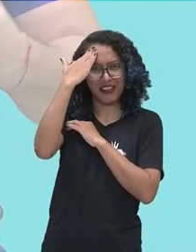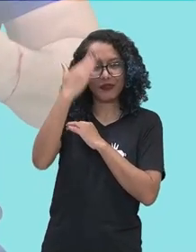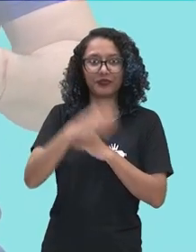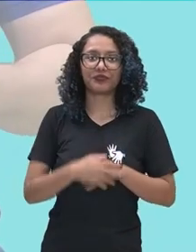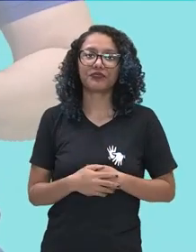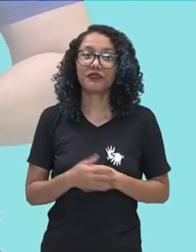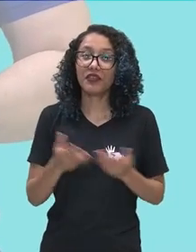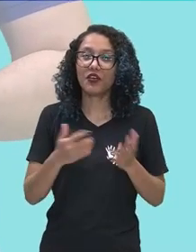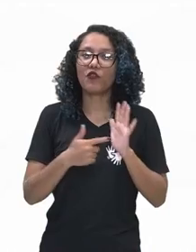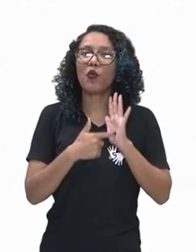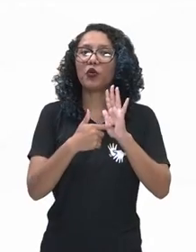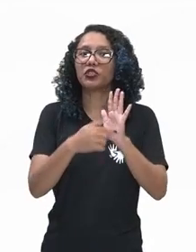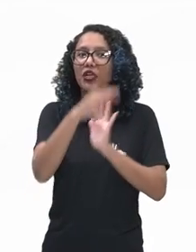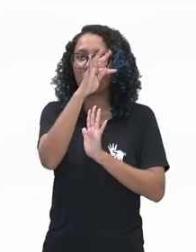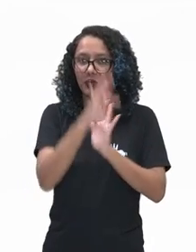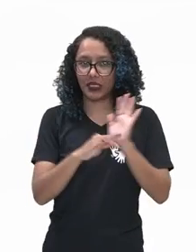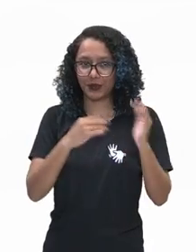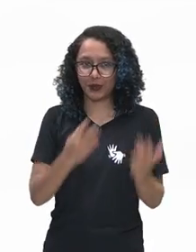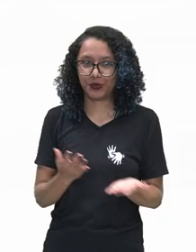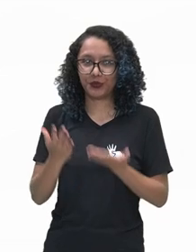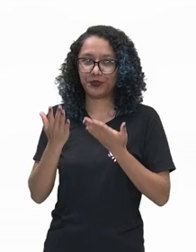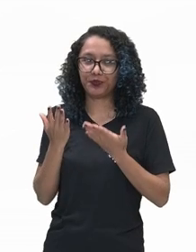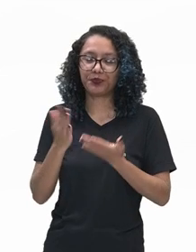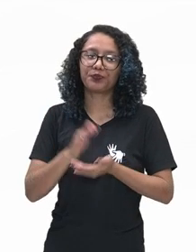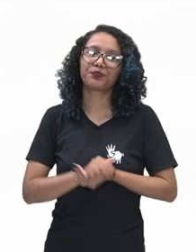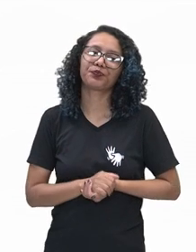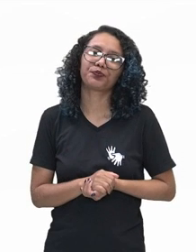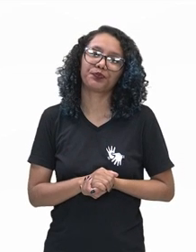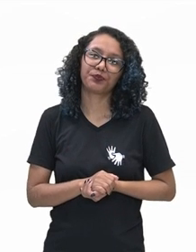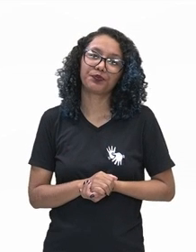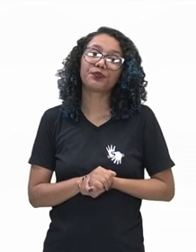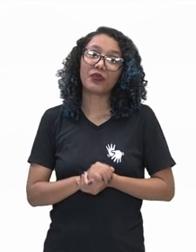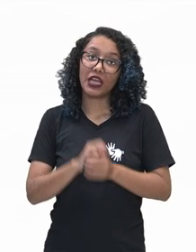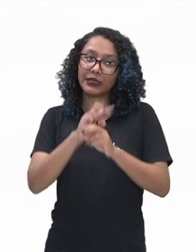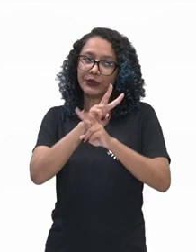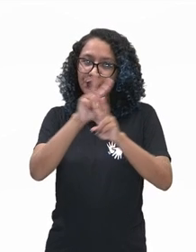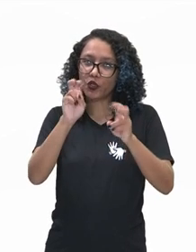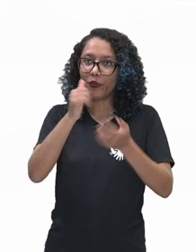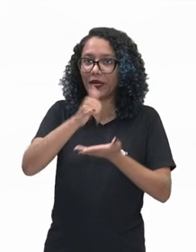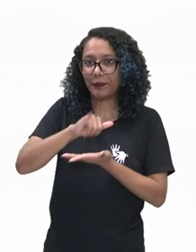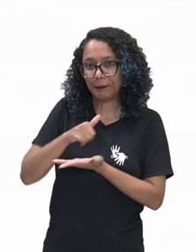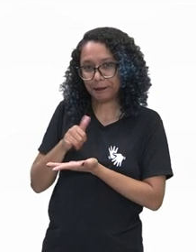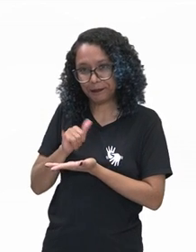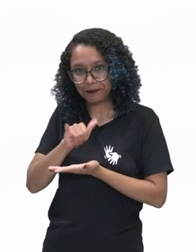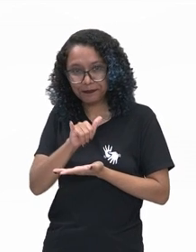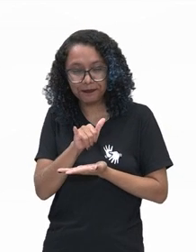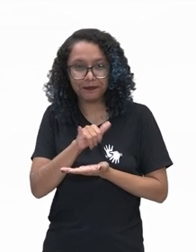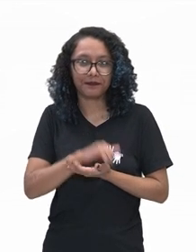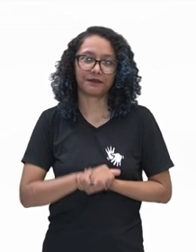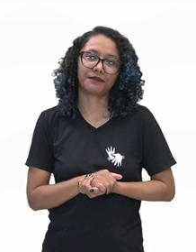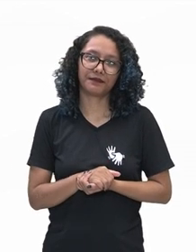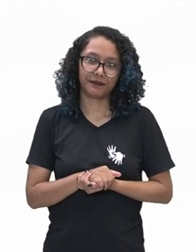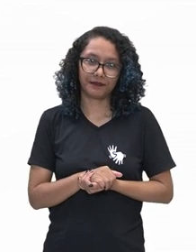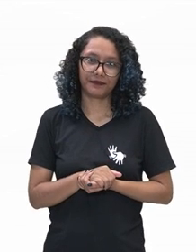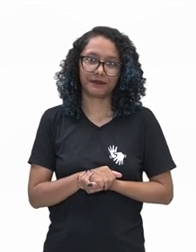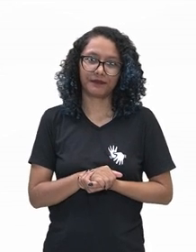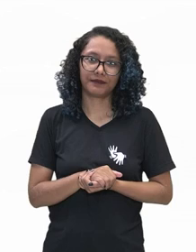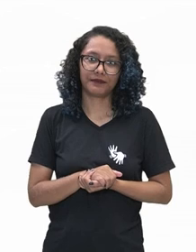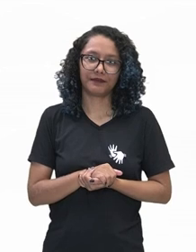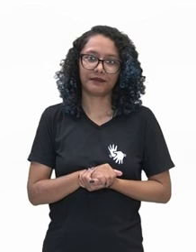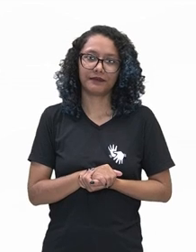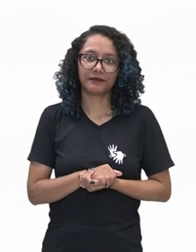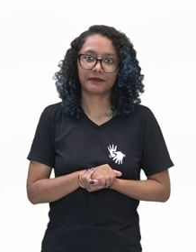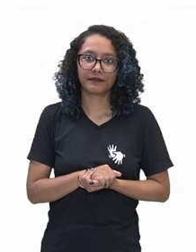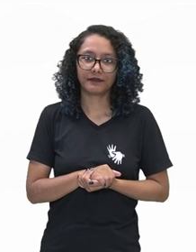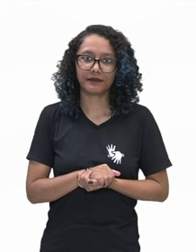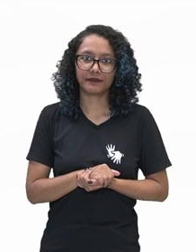sobre cultura, que é o texto sobre o boi-bombar, né? O texto, vocês